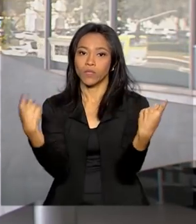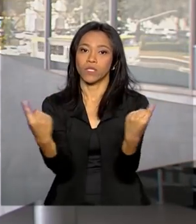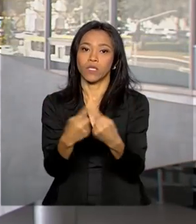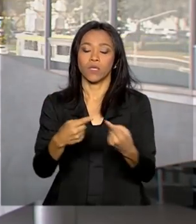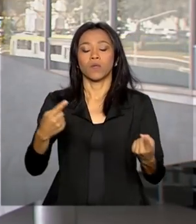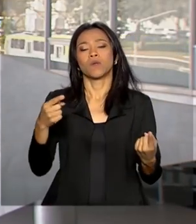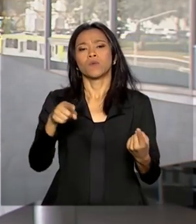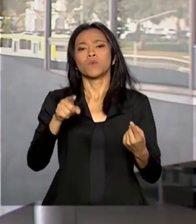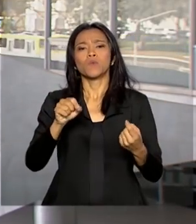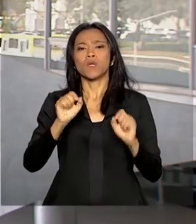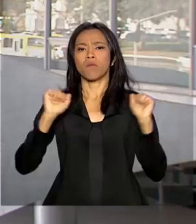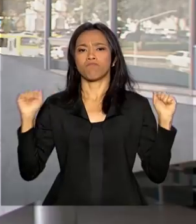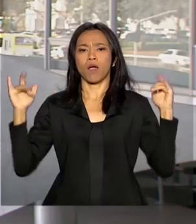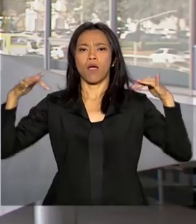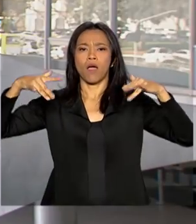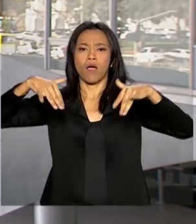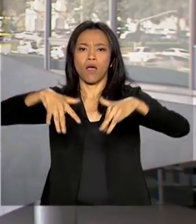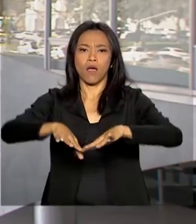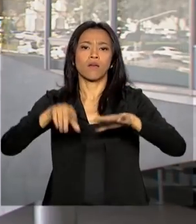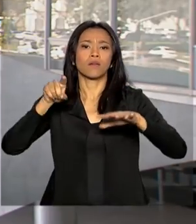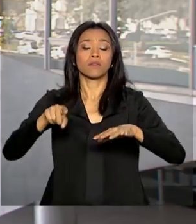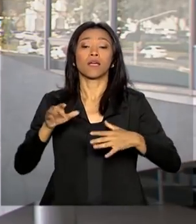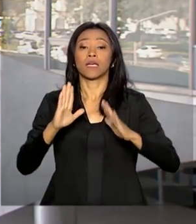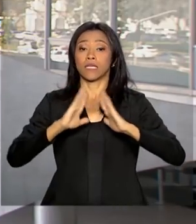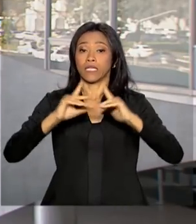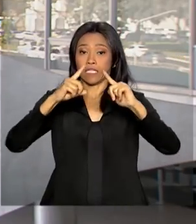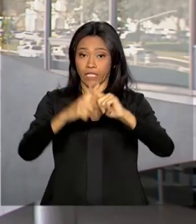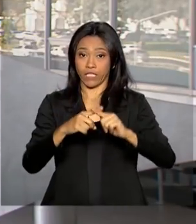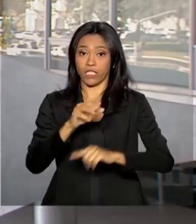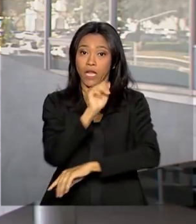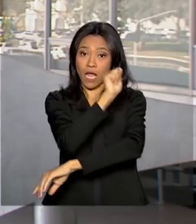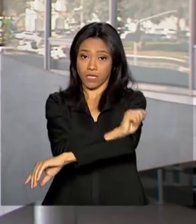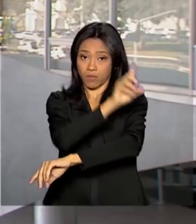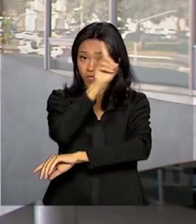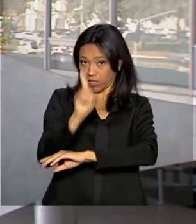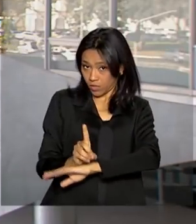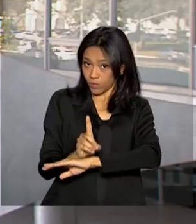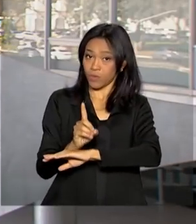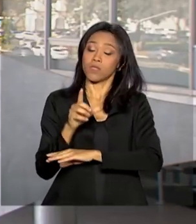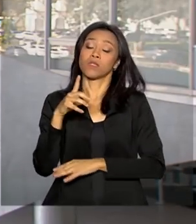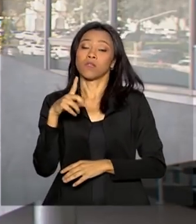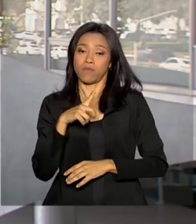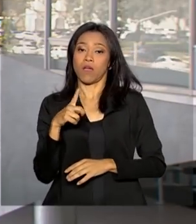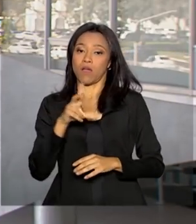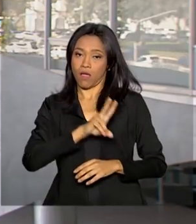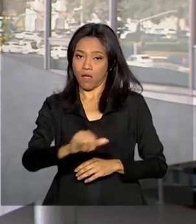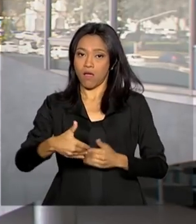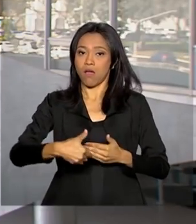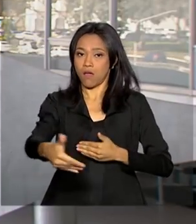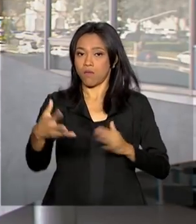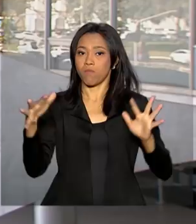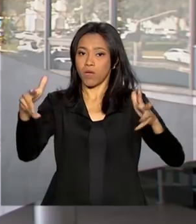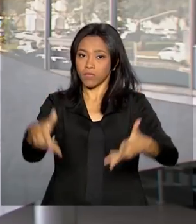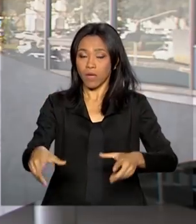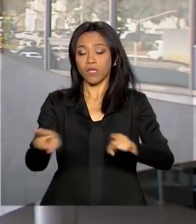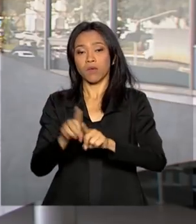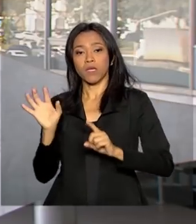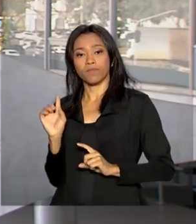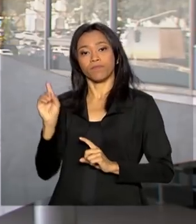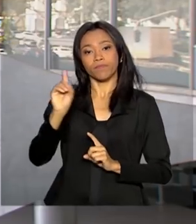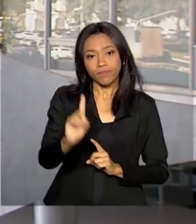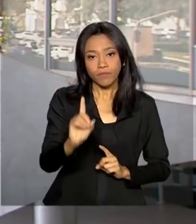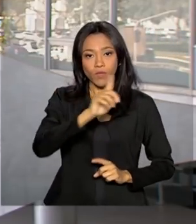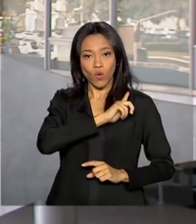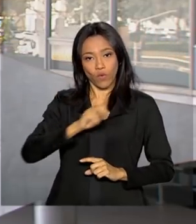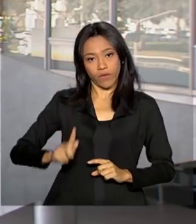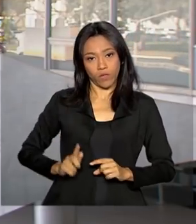da Convenção das Assembleias de Deus. Além do presidente Jair Bolsonaro, também estarão aí neste evento o governador do